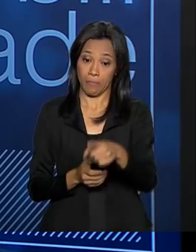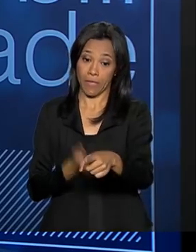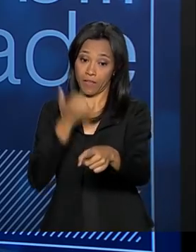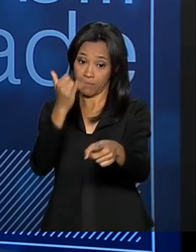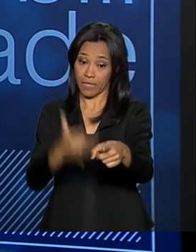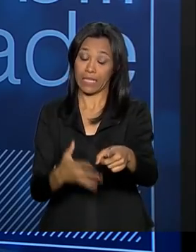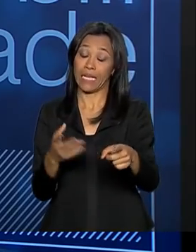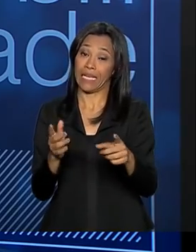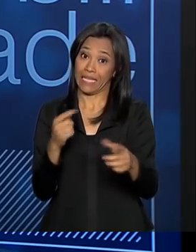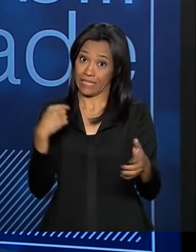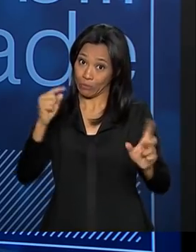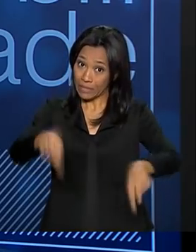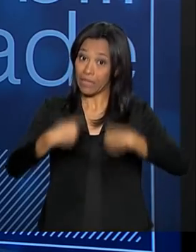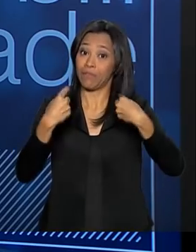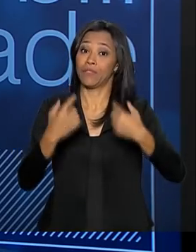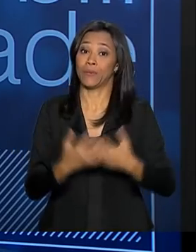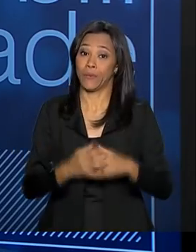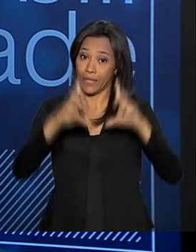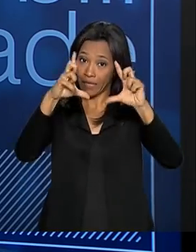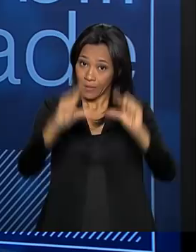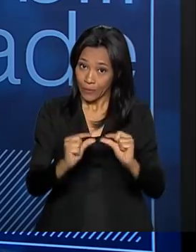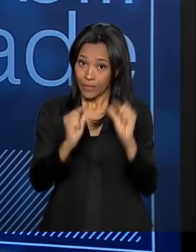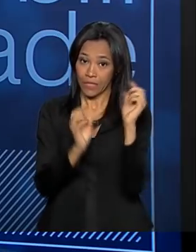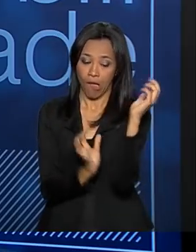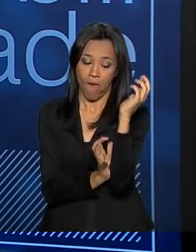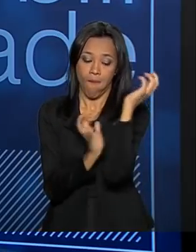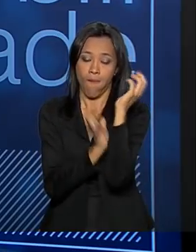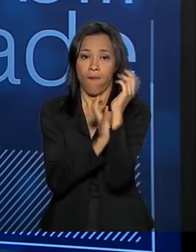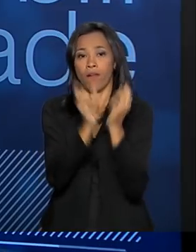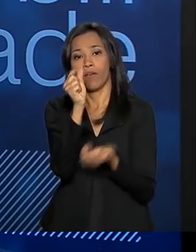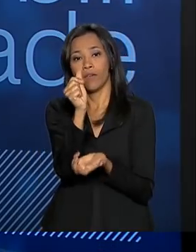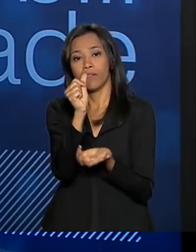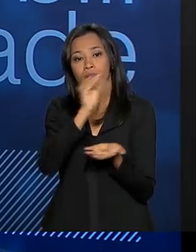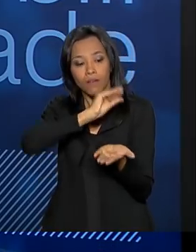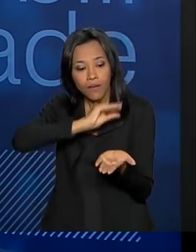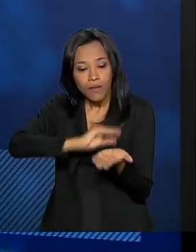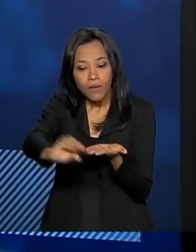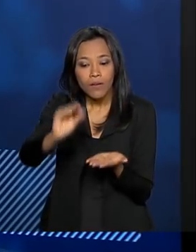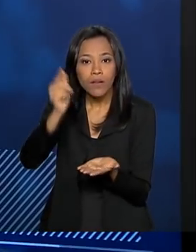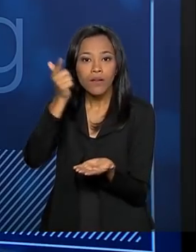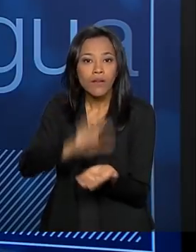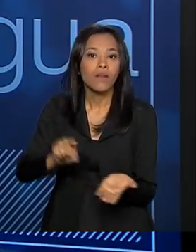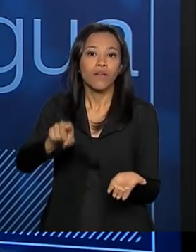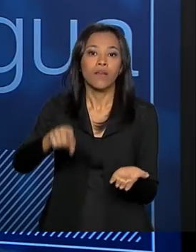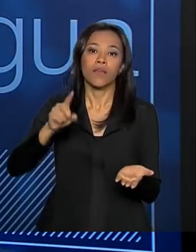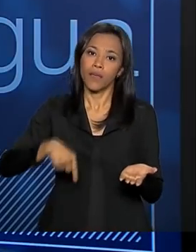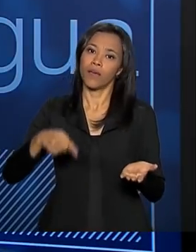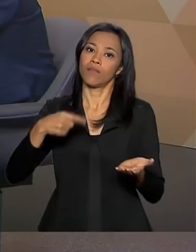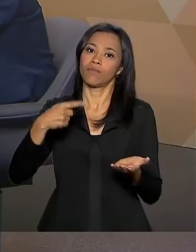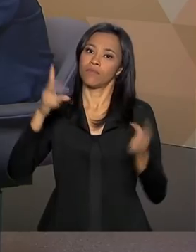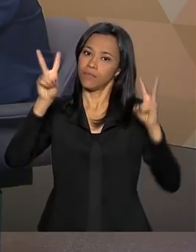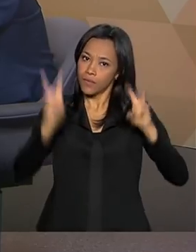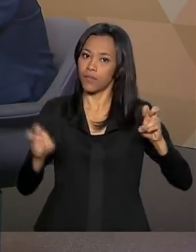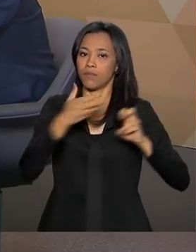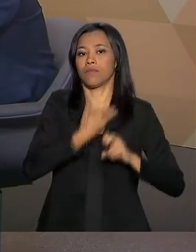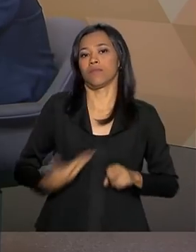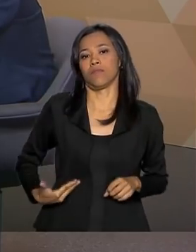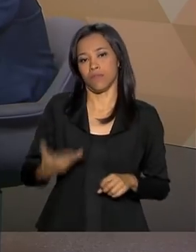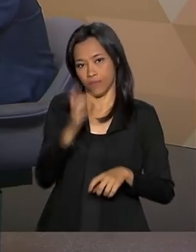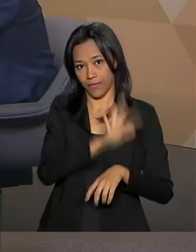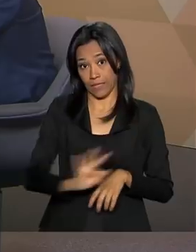desregulamentar, diminuir a burocracia, fazer com que o dinheiro chegue para o bom tomador. Também é um lema do governo federal agora, Exatamente,